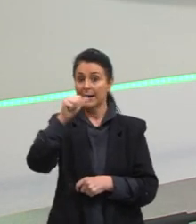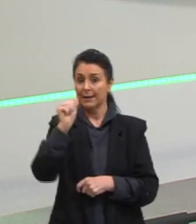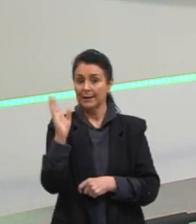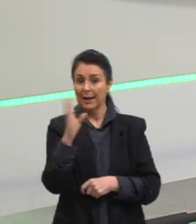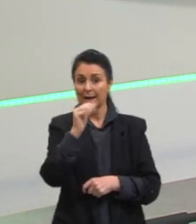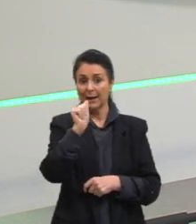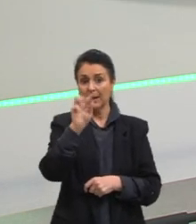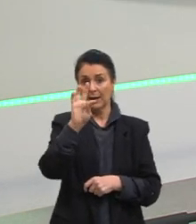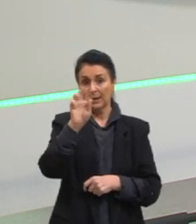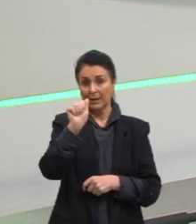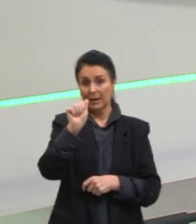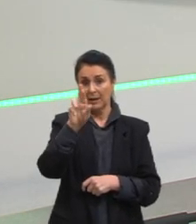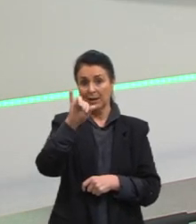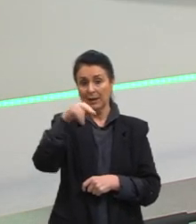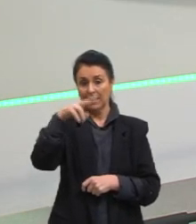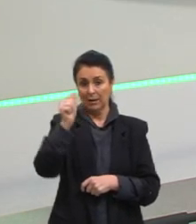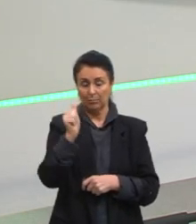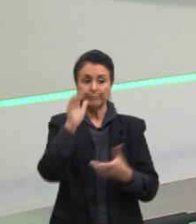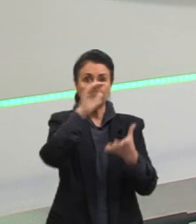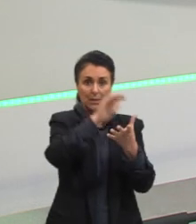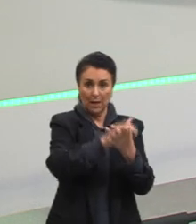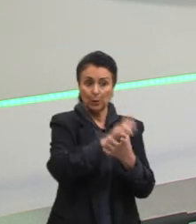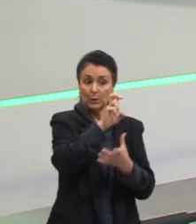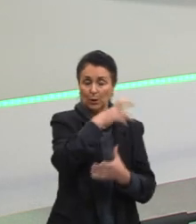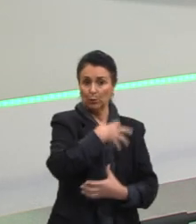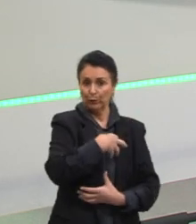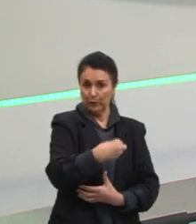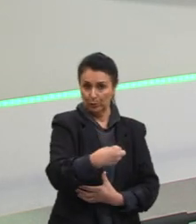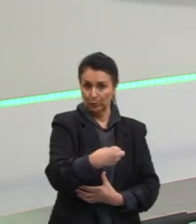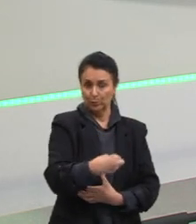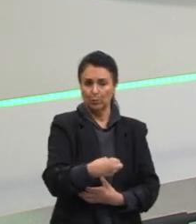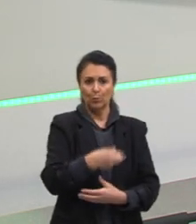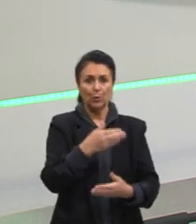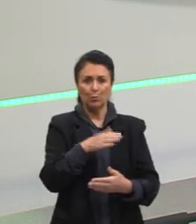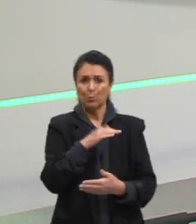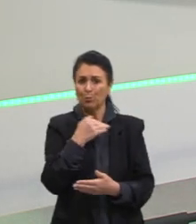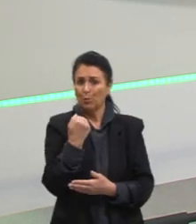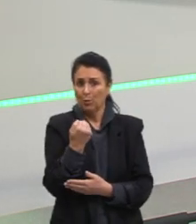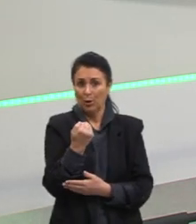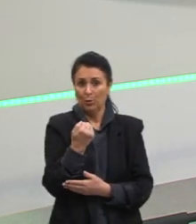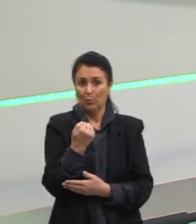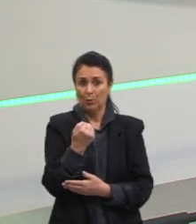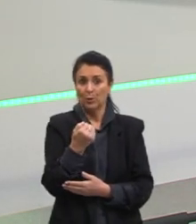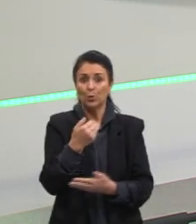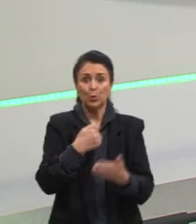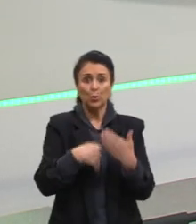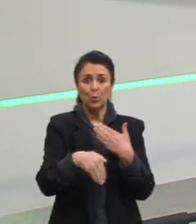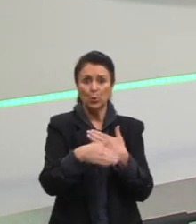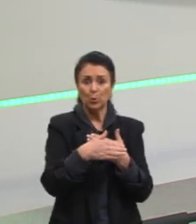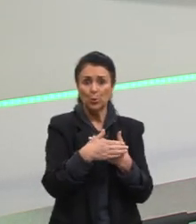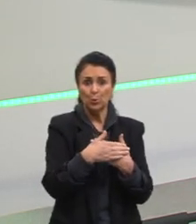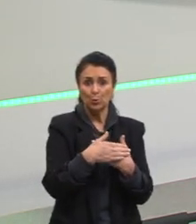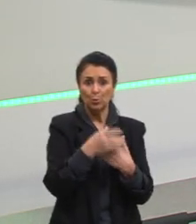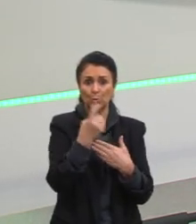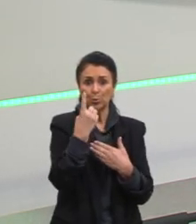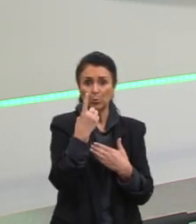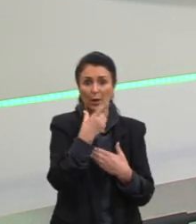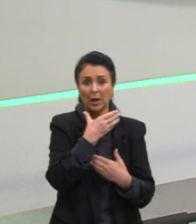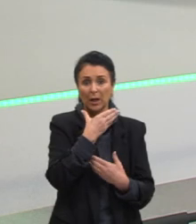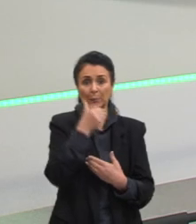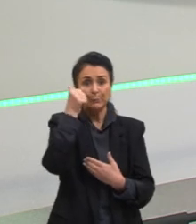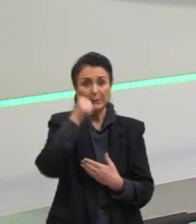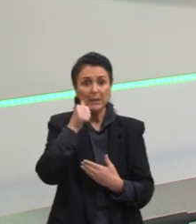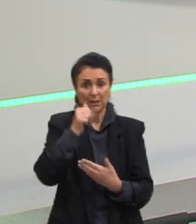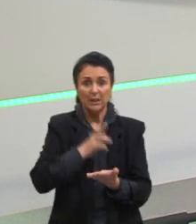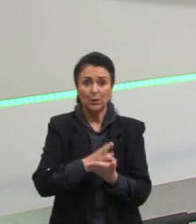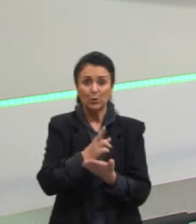teve cinco filhos, só sobrou uma menina, então ele não tinha um herdeiro homem. E ele queria se separar, se divorciar